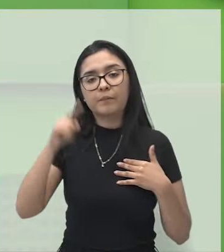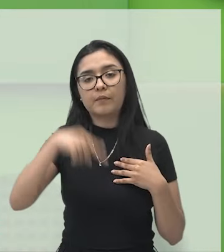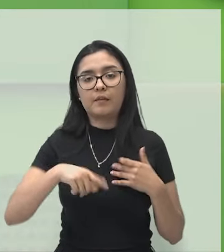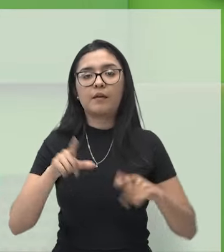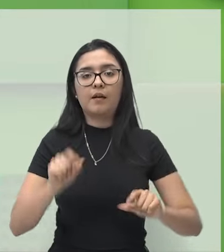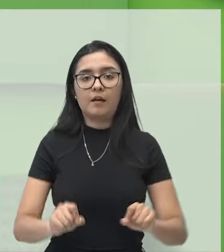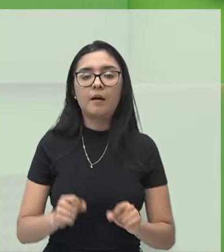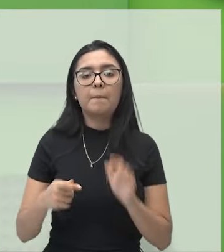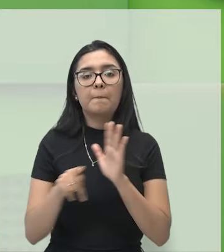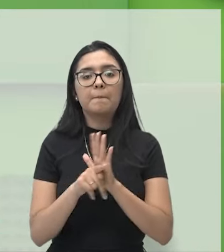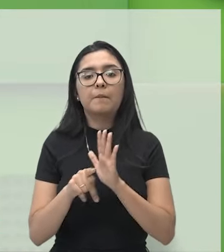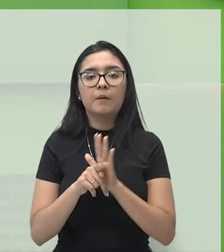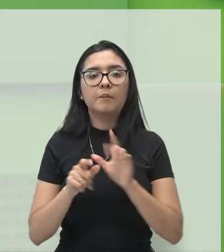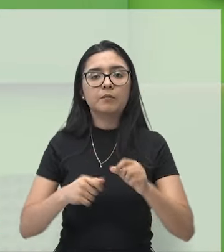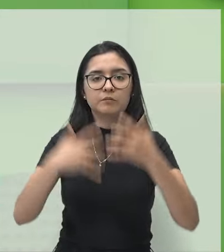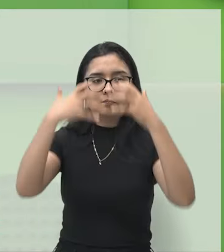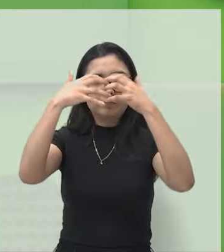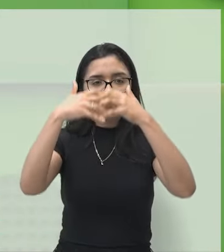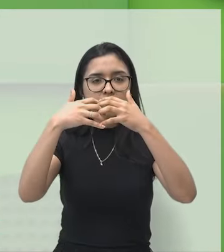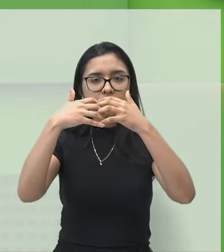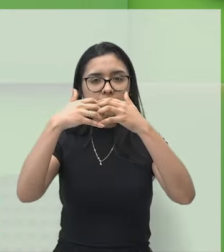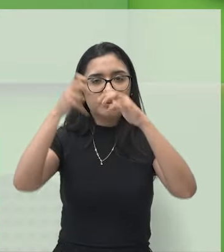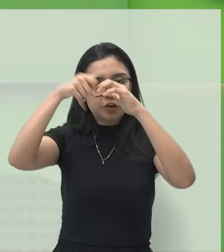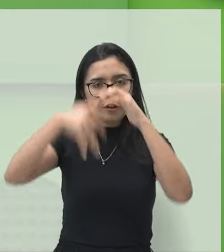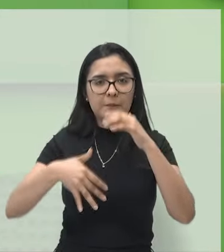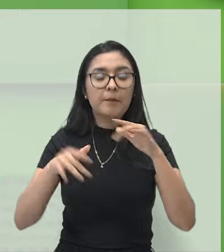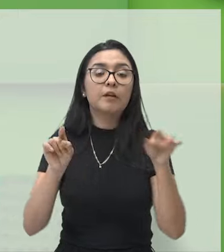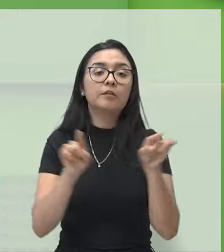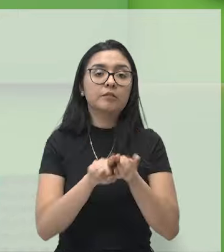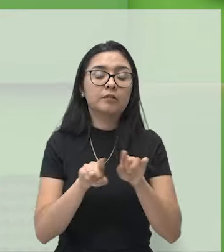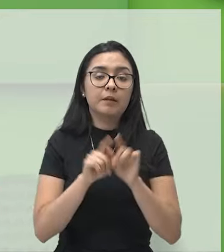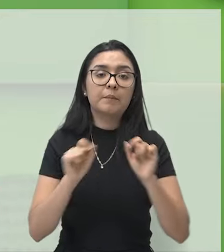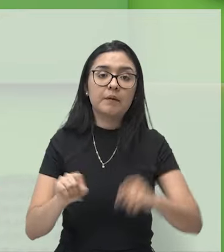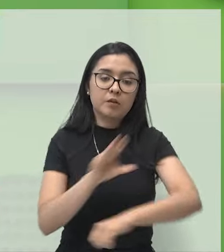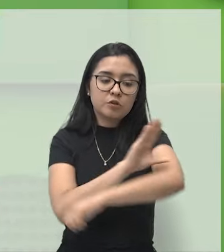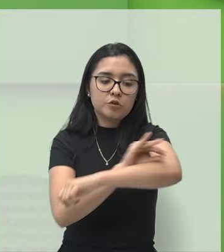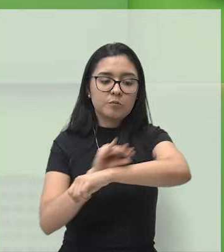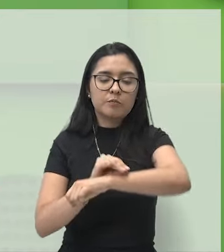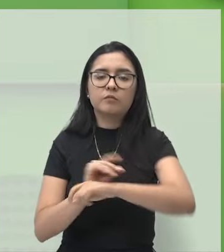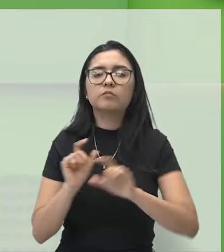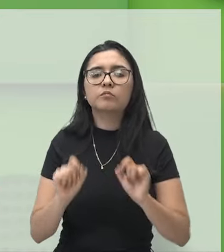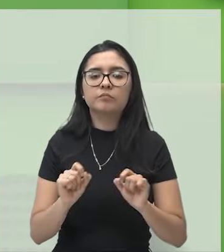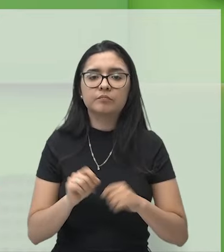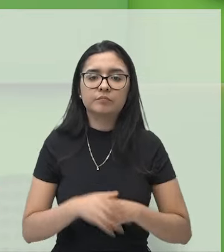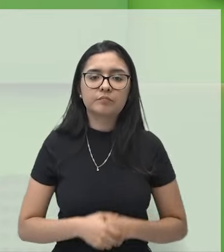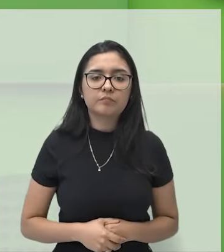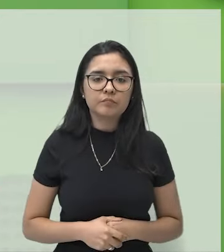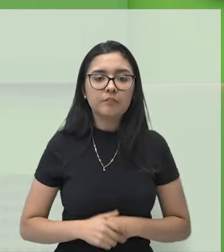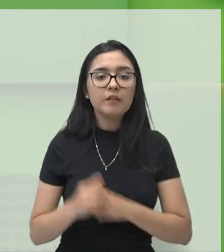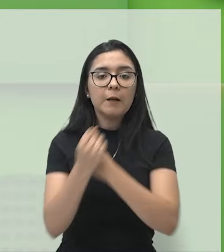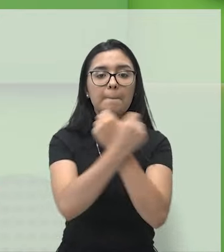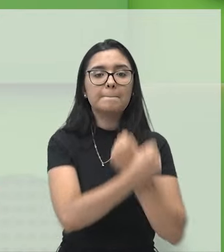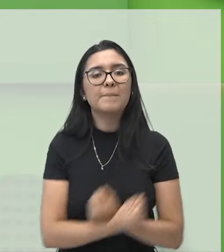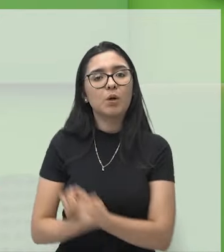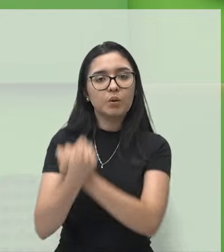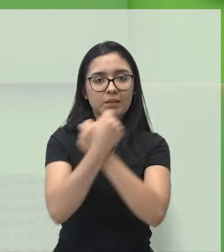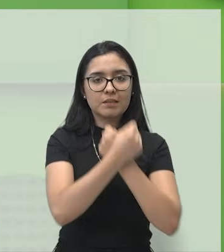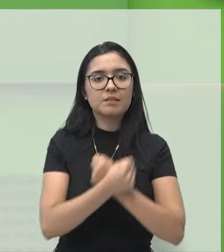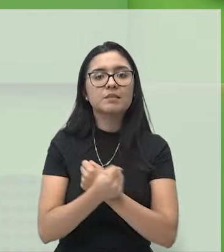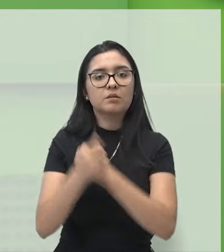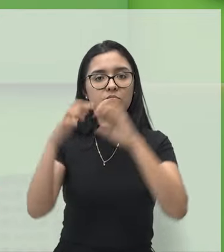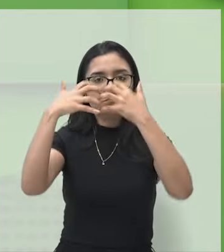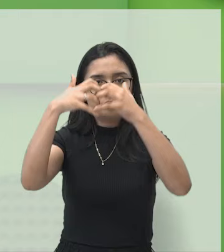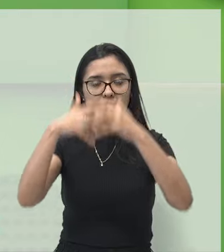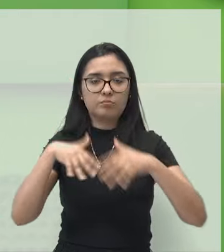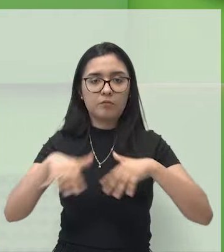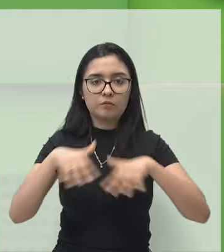pelo nosso sistema nervoso? E o nosso sistema muscular faz o quê? A proteção, ele é